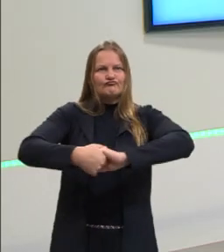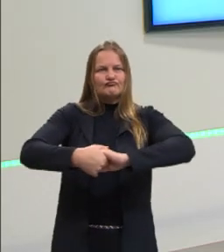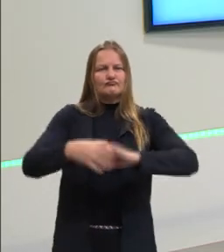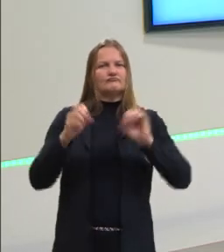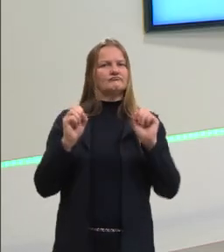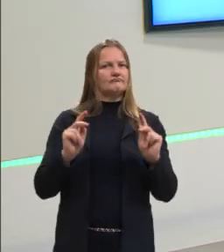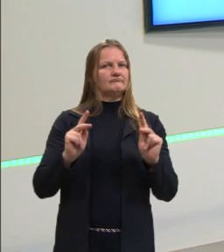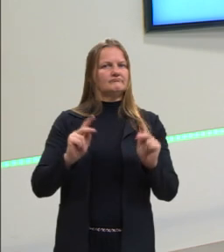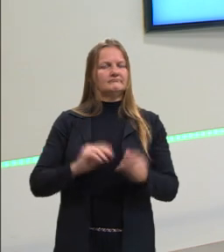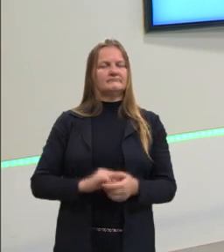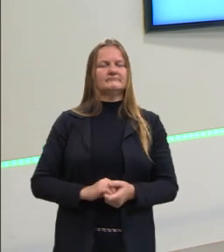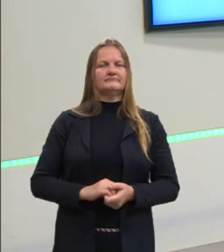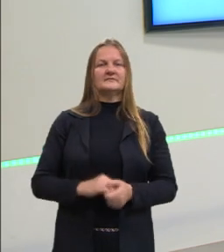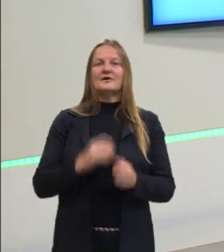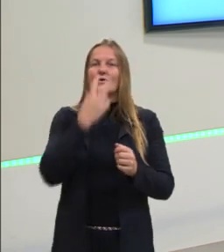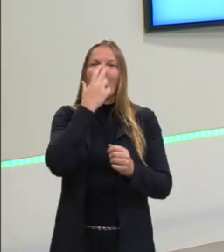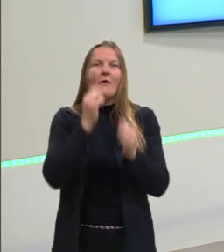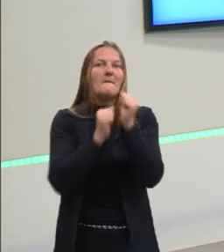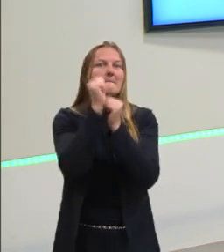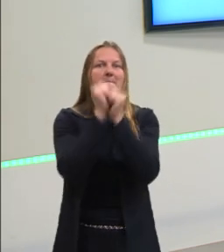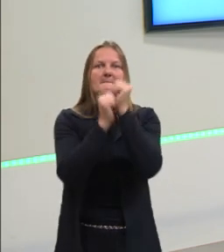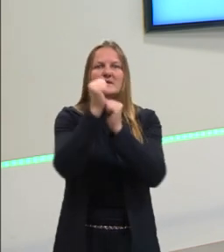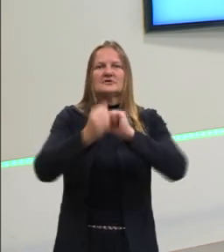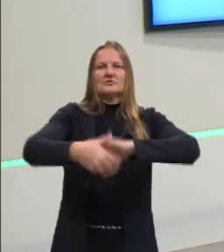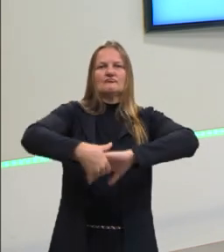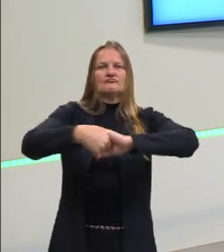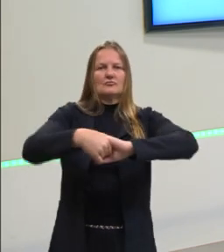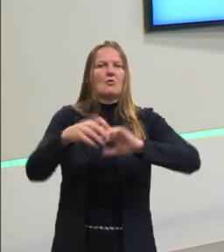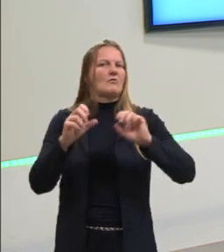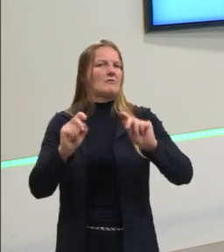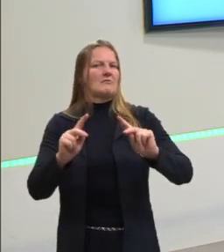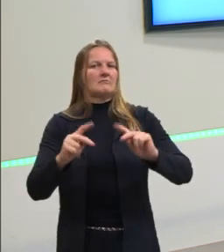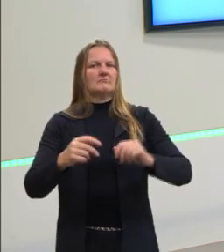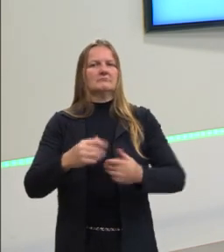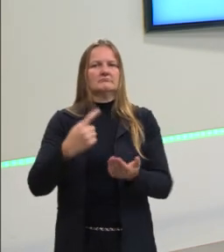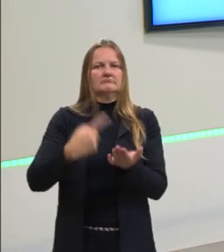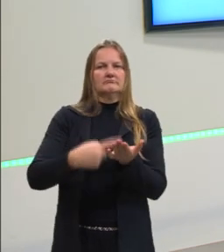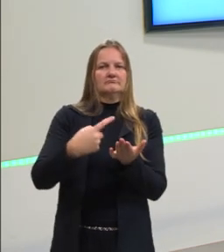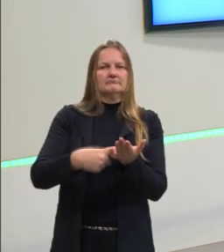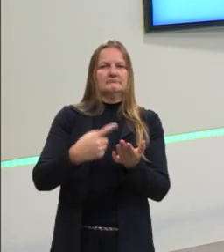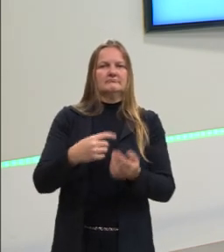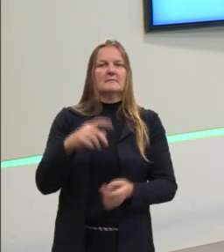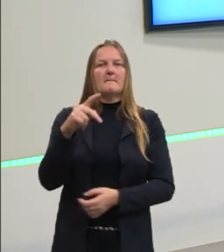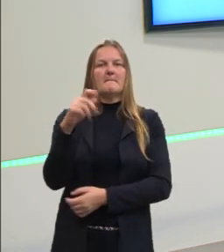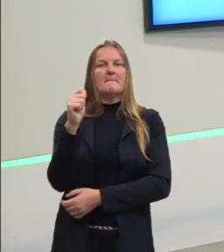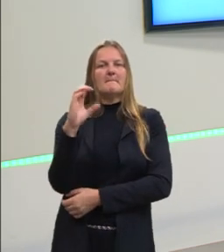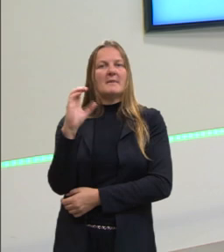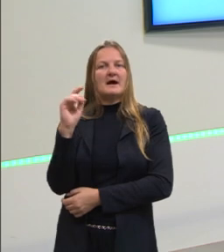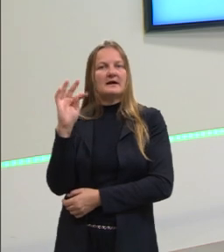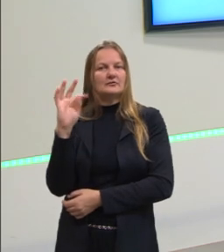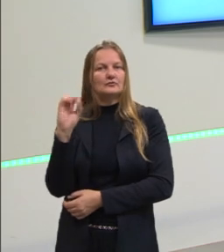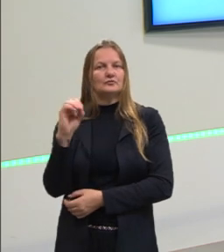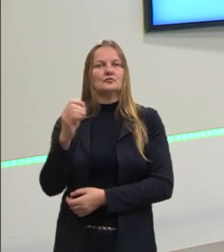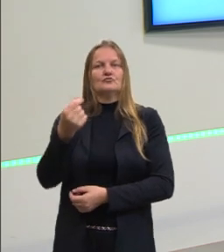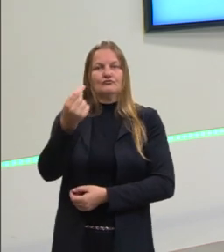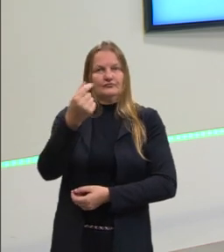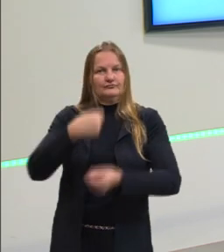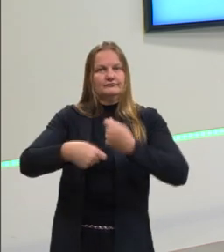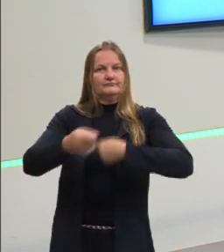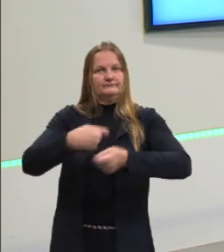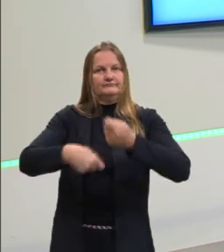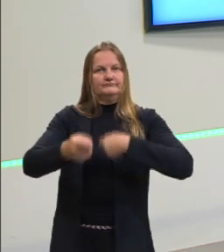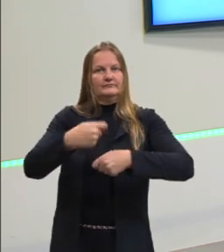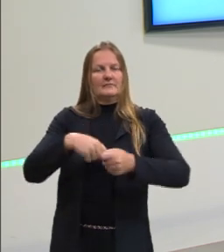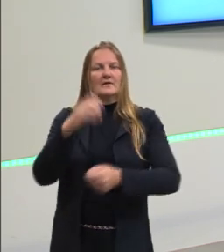estabelecendo um acordo de troca, mas, agora, já com uma ideia de questão financeira mesmo, porque, antigamente,